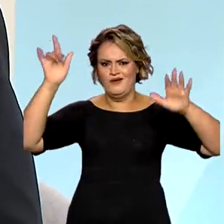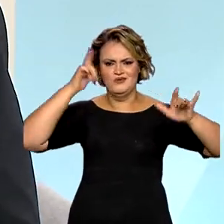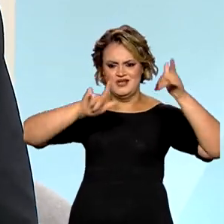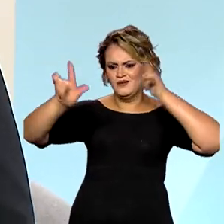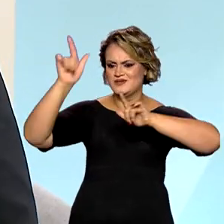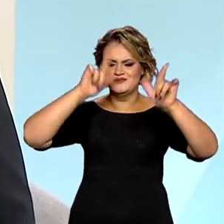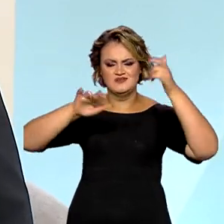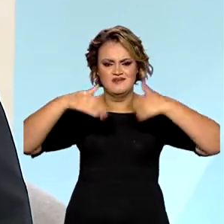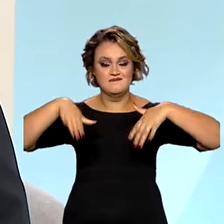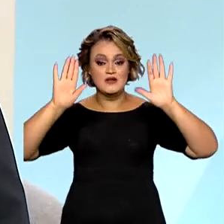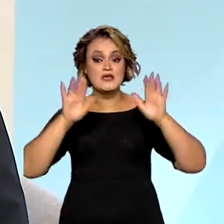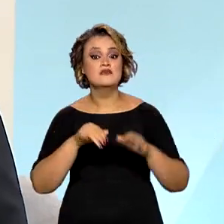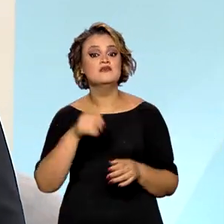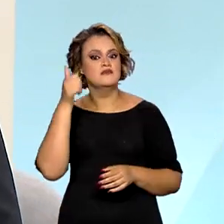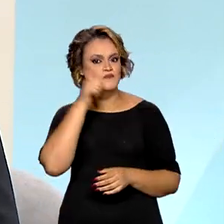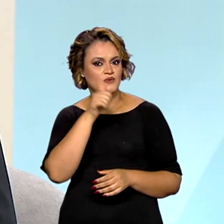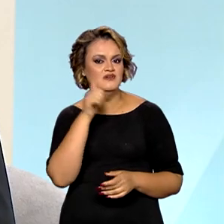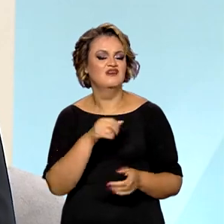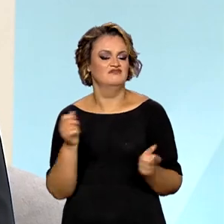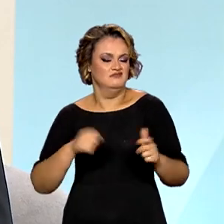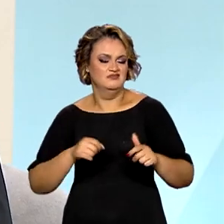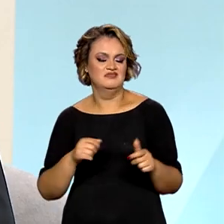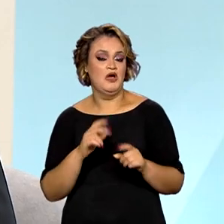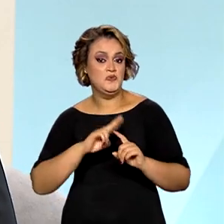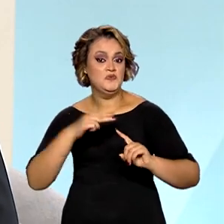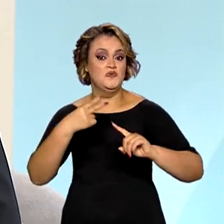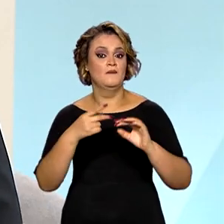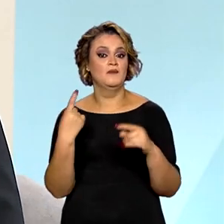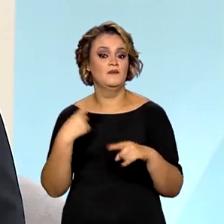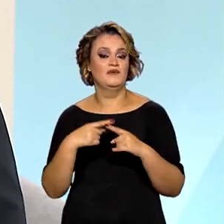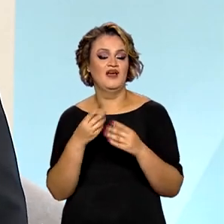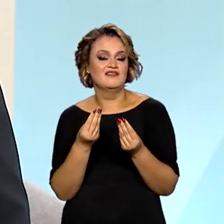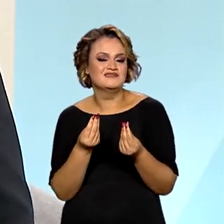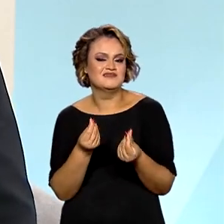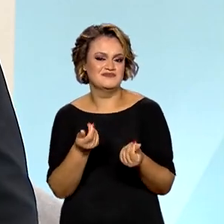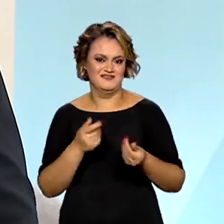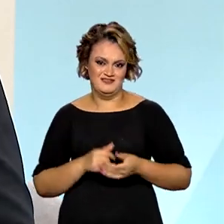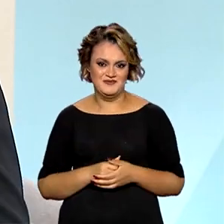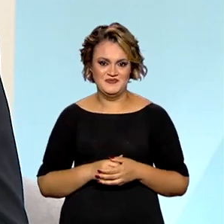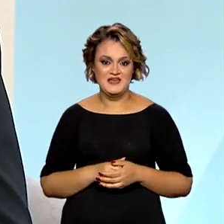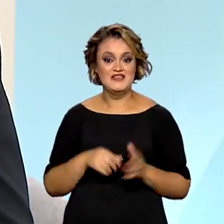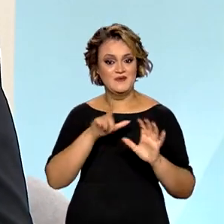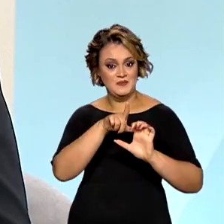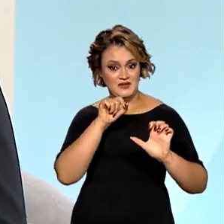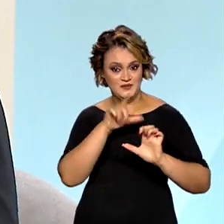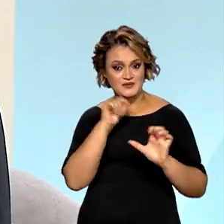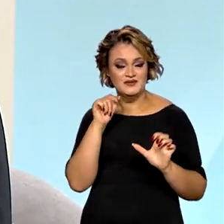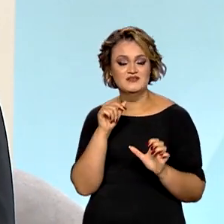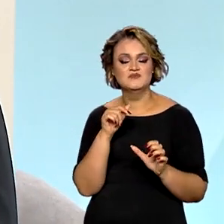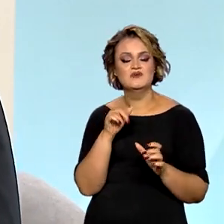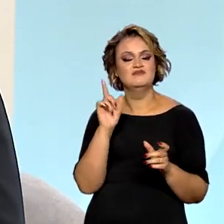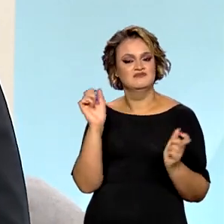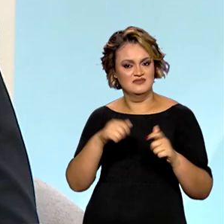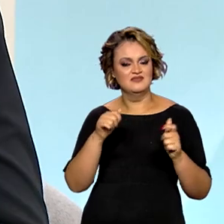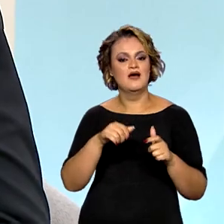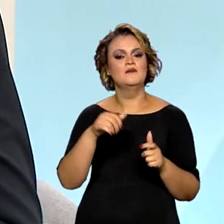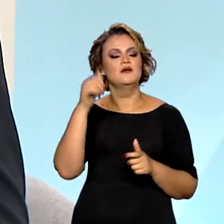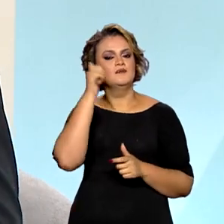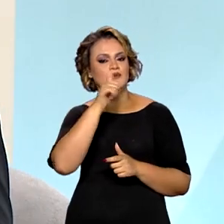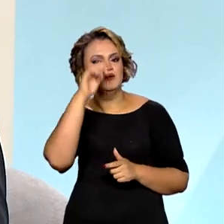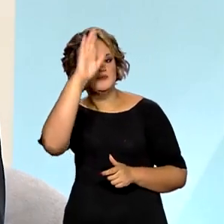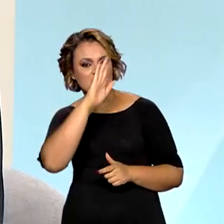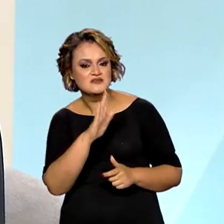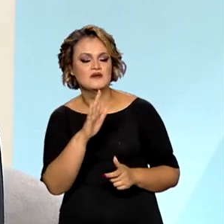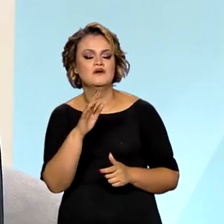distância e a mulher tem essa característica nela. Então, a gente sabe que hoje o empreendedorismo é uma grande solução para que as mulheres no Brasil, as